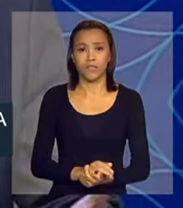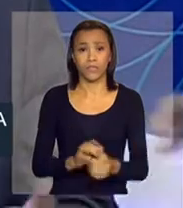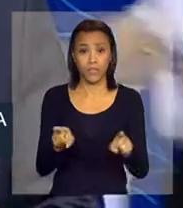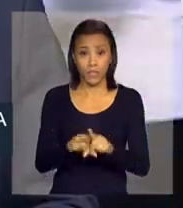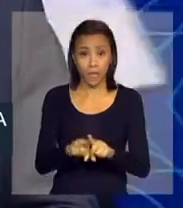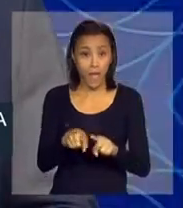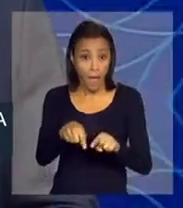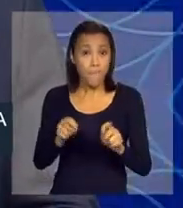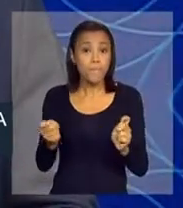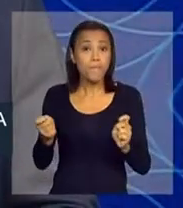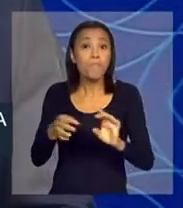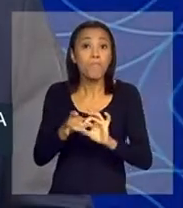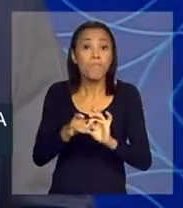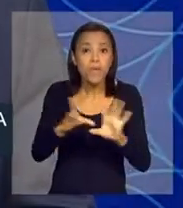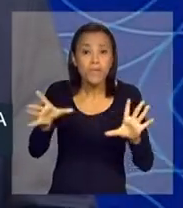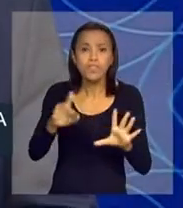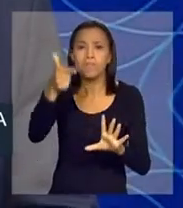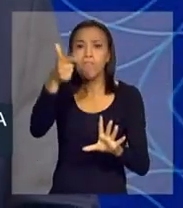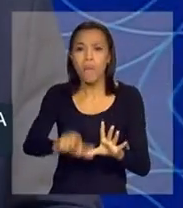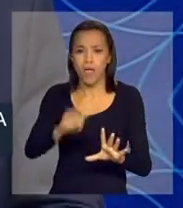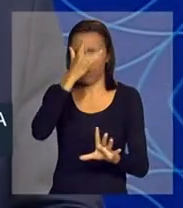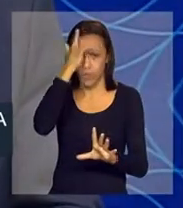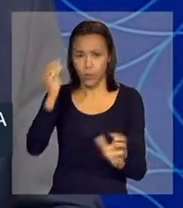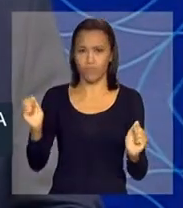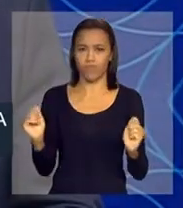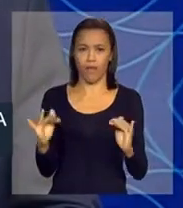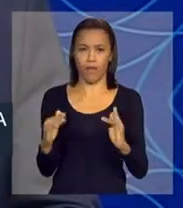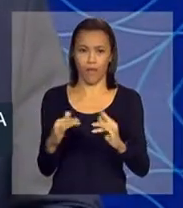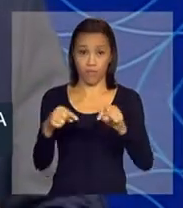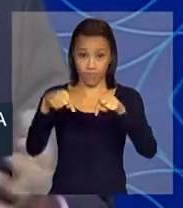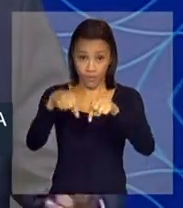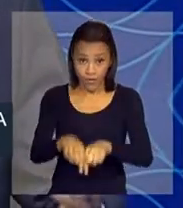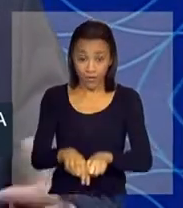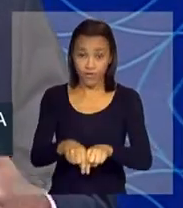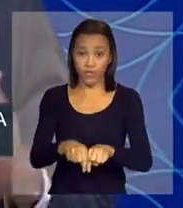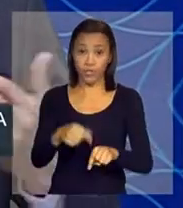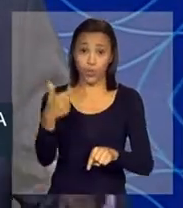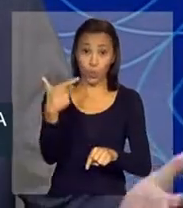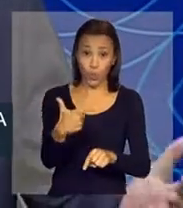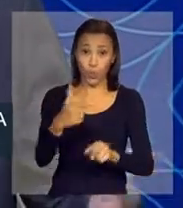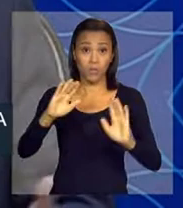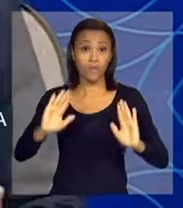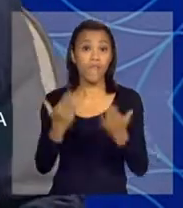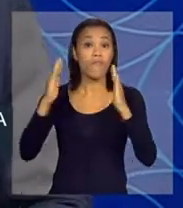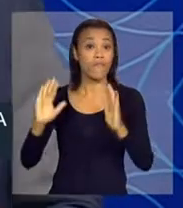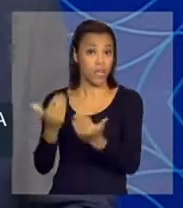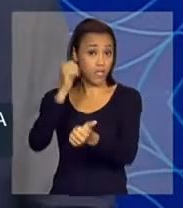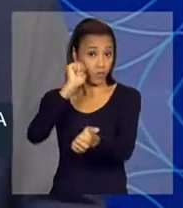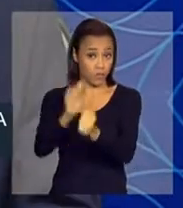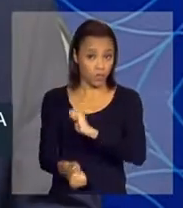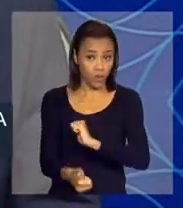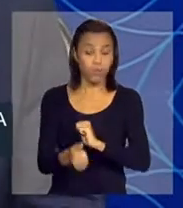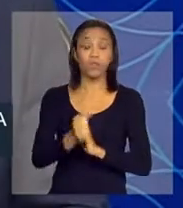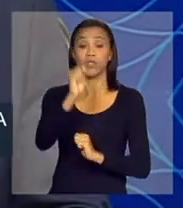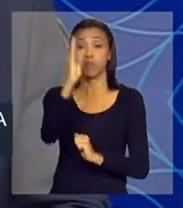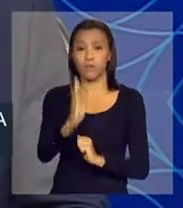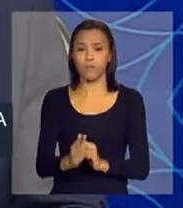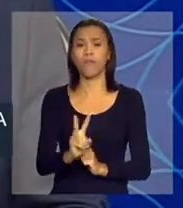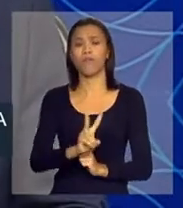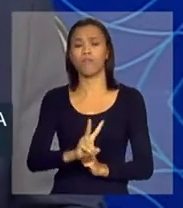permitir a participação de mais pessoas nessas duas grandes festas que o Brasil vai